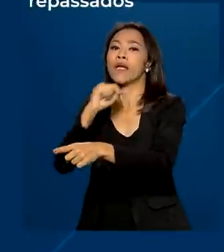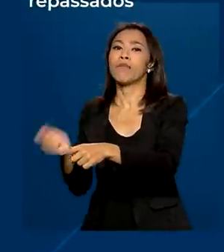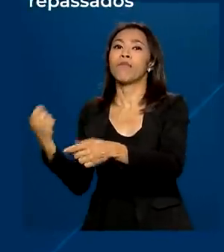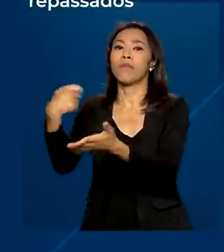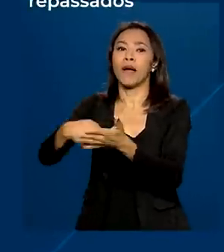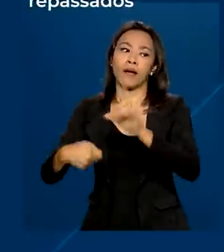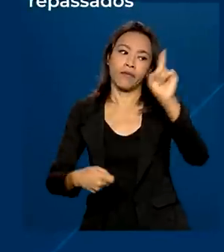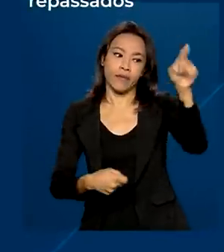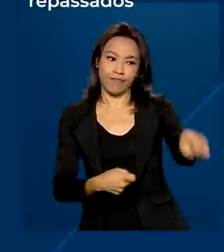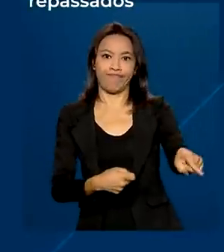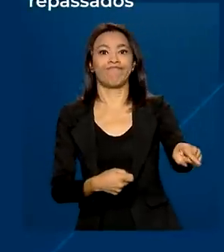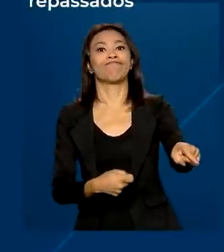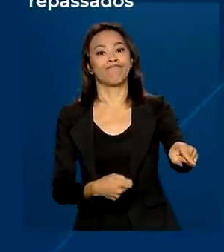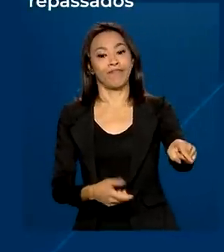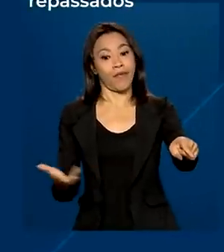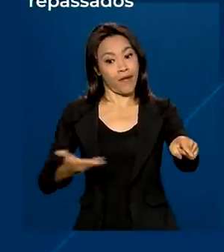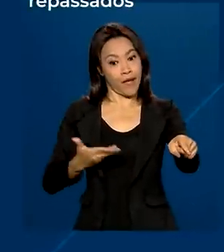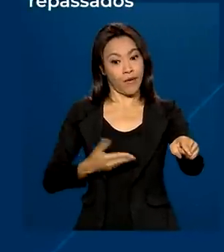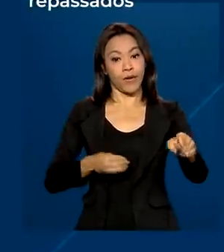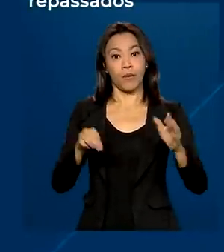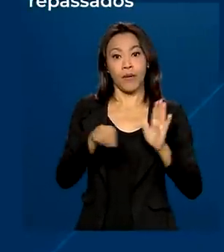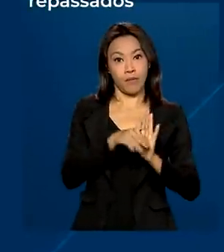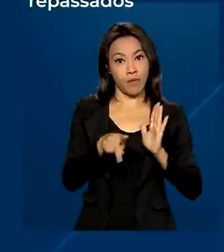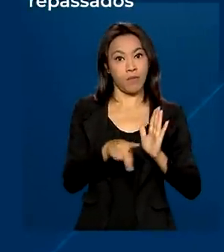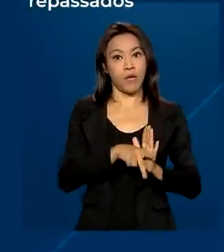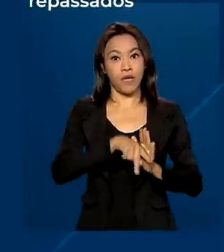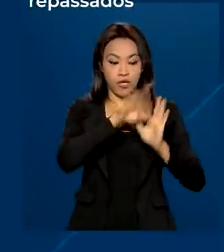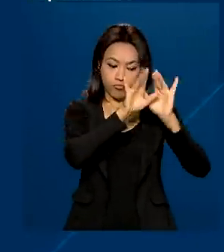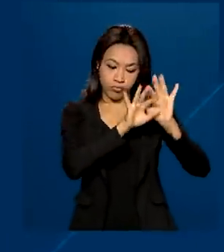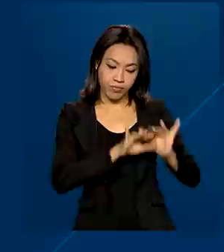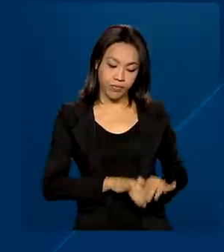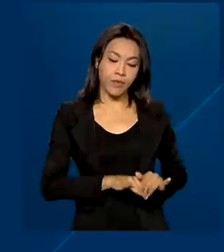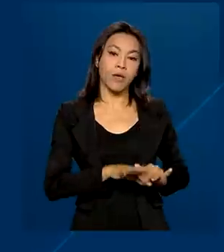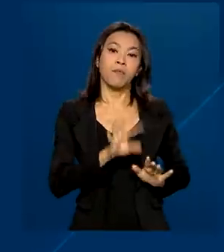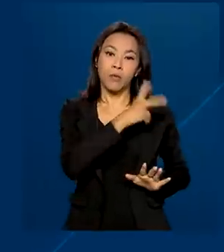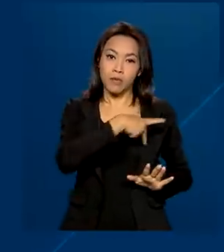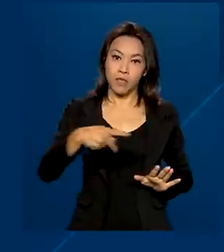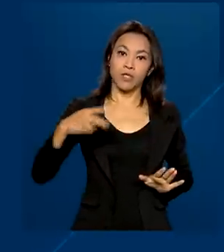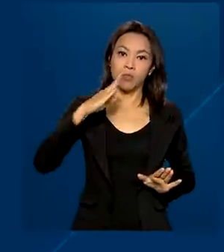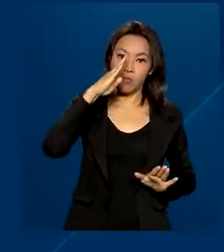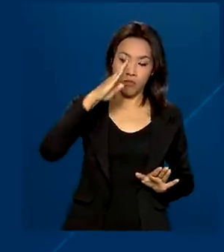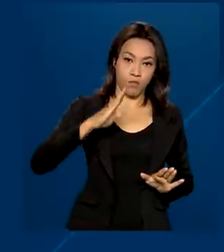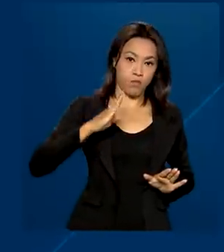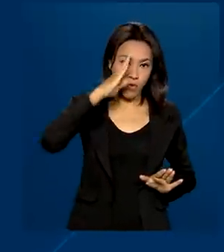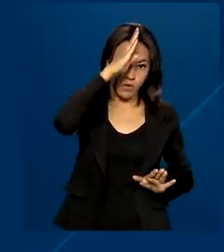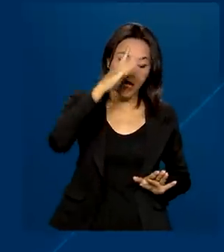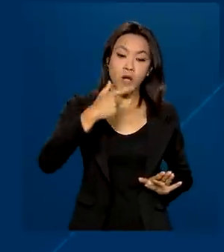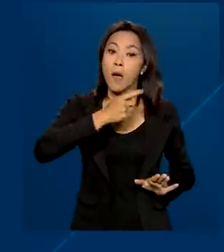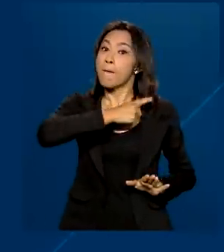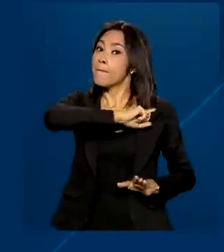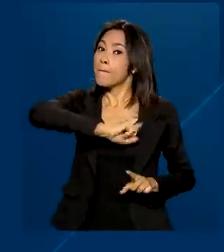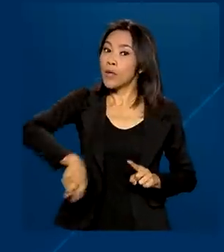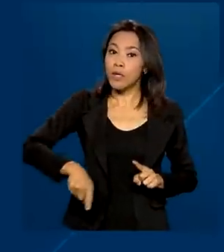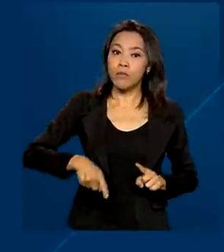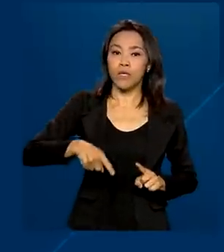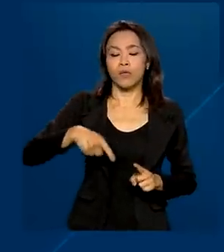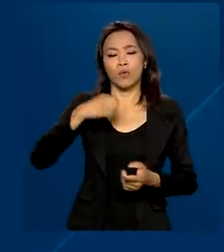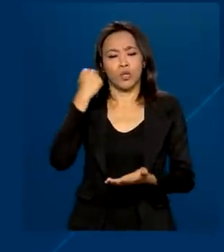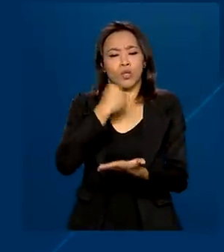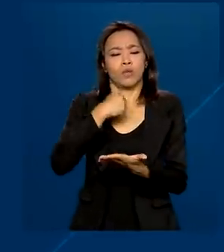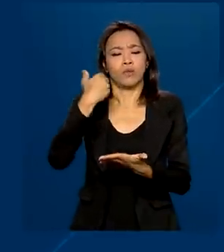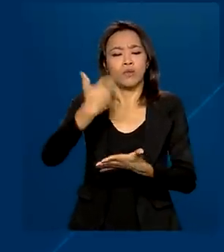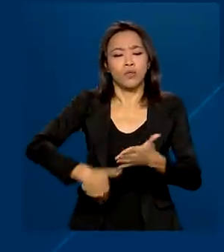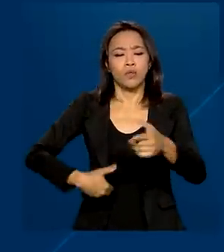Agora, com a medida provisória editada pelo presidente Jair Bolsonaro, fica proibido qualquer tipo de desconto na contratação de